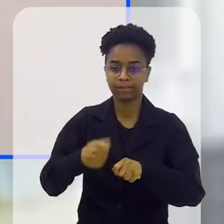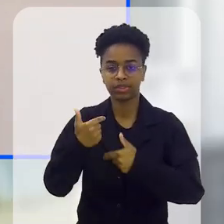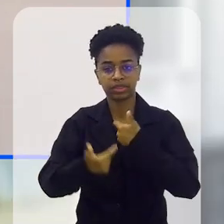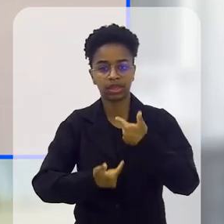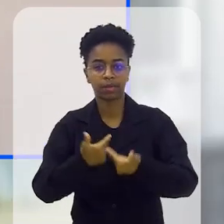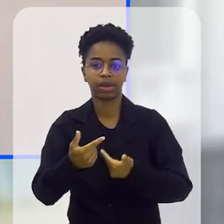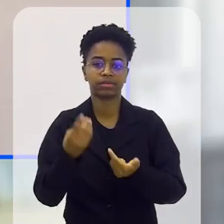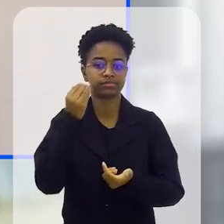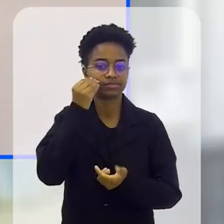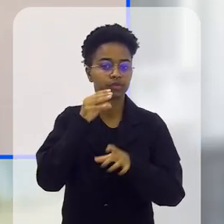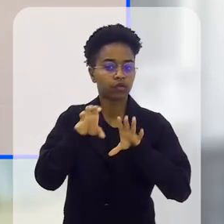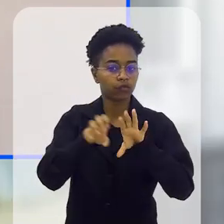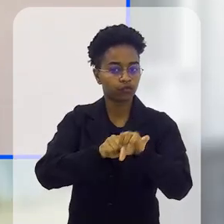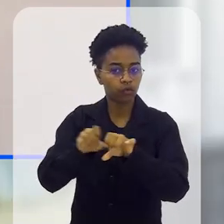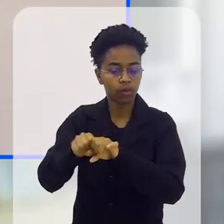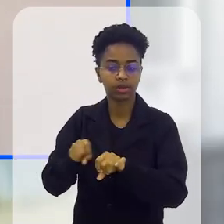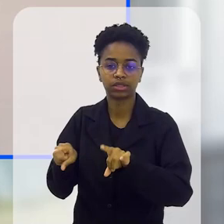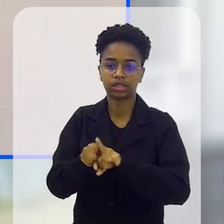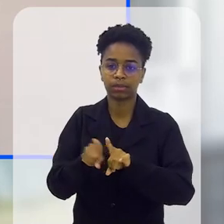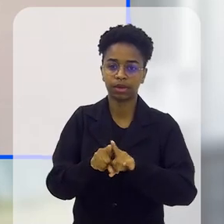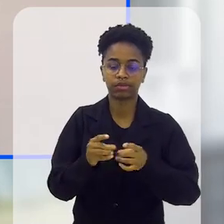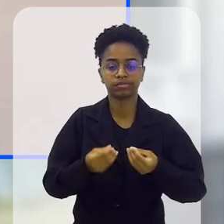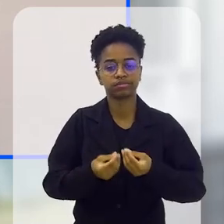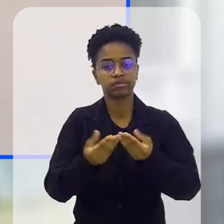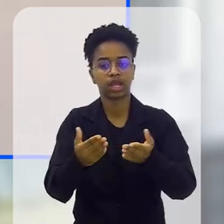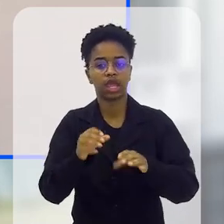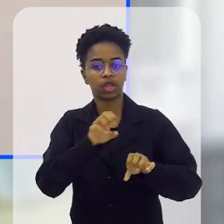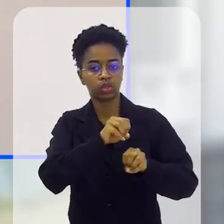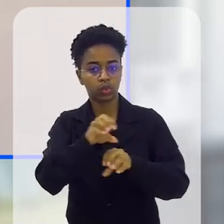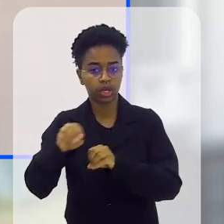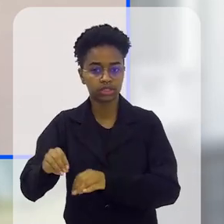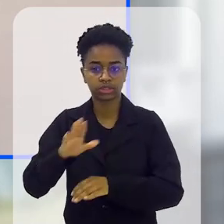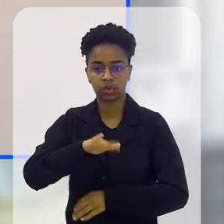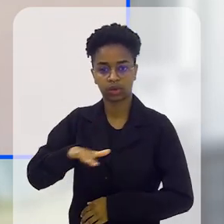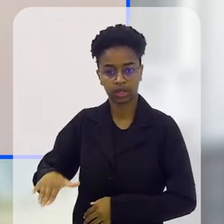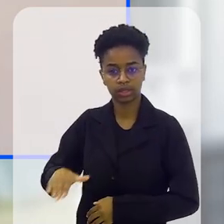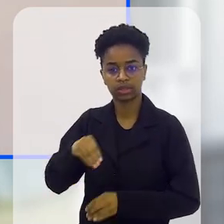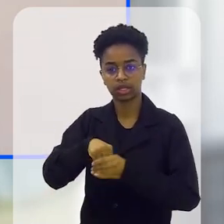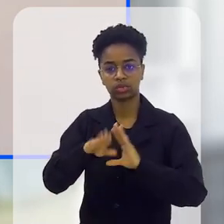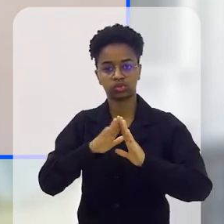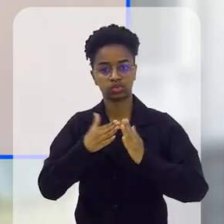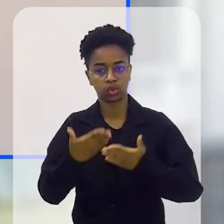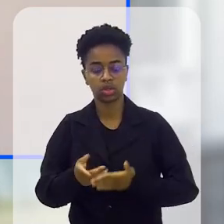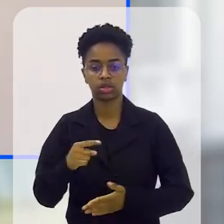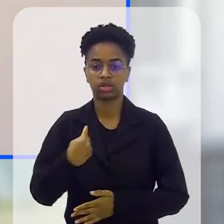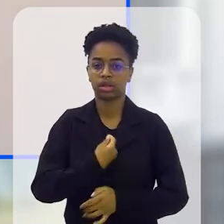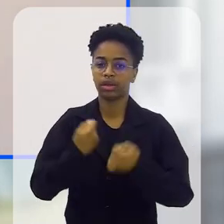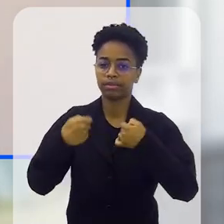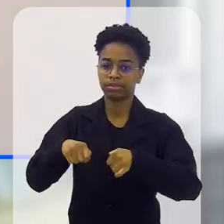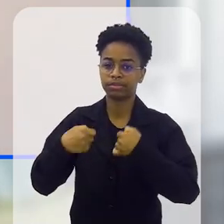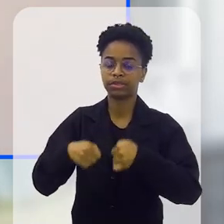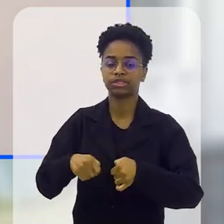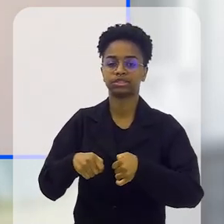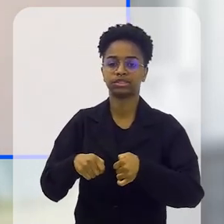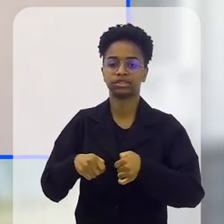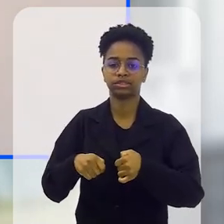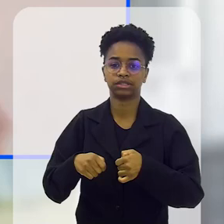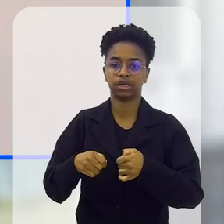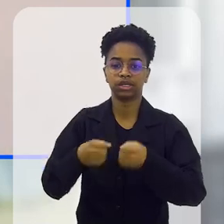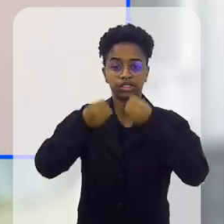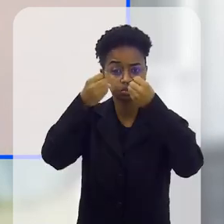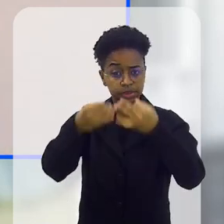precisa trabalhar nessa frente de formação, de levar educação nas escolas, a gente precisa